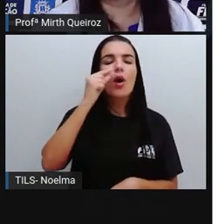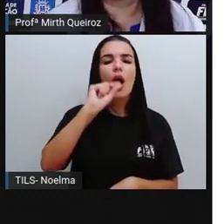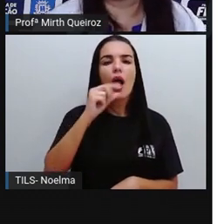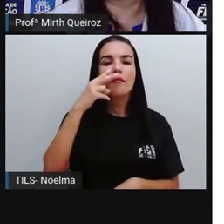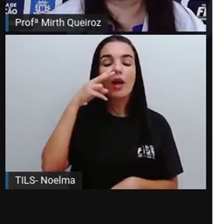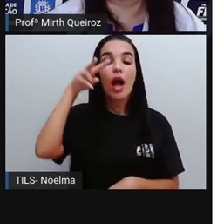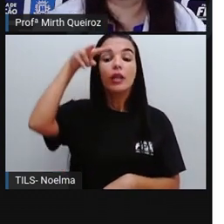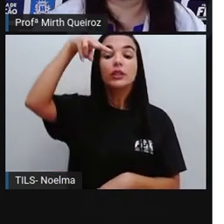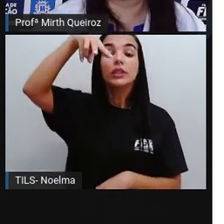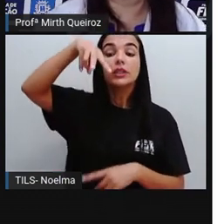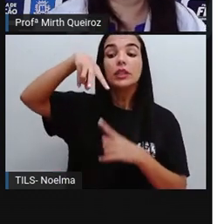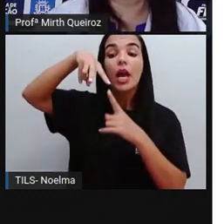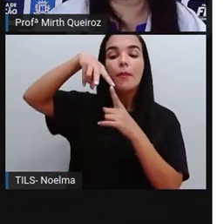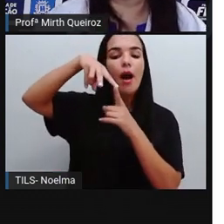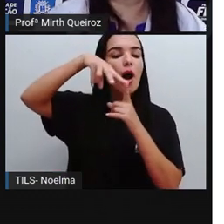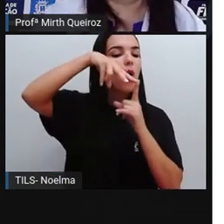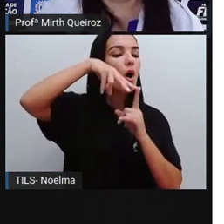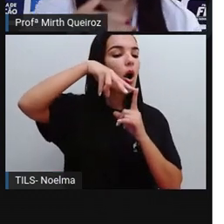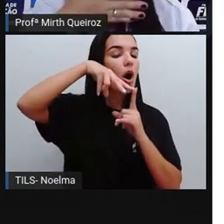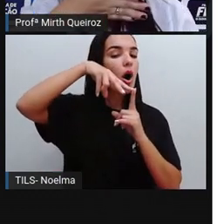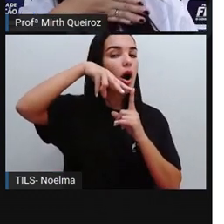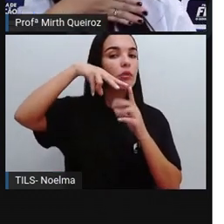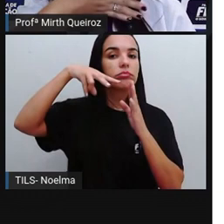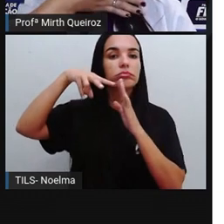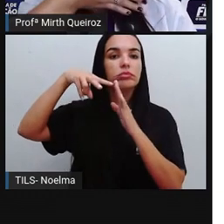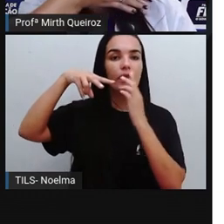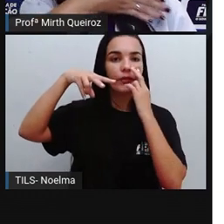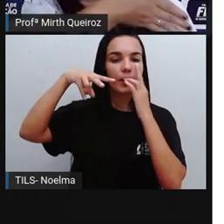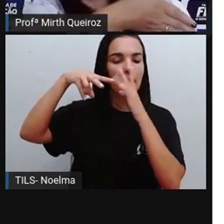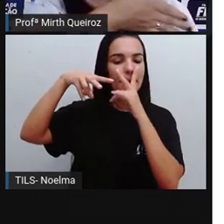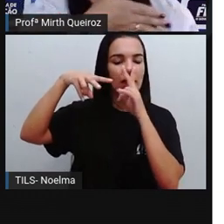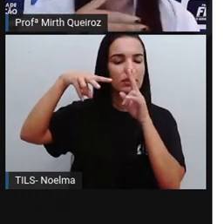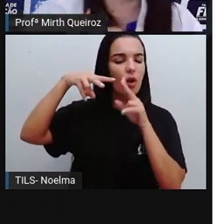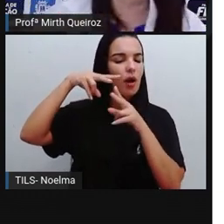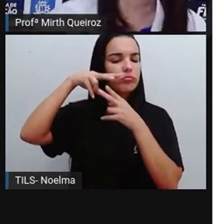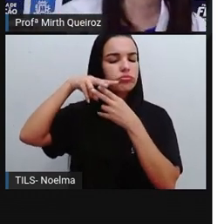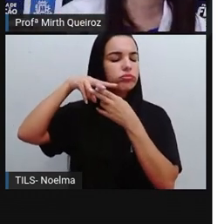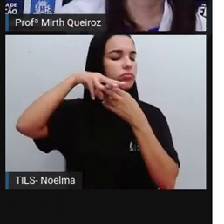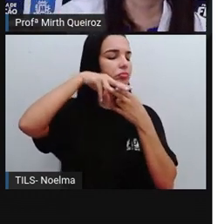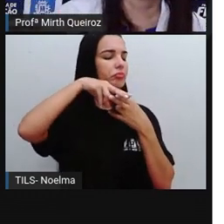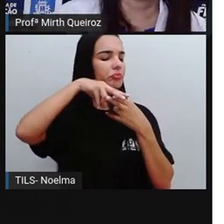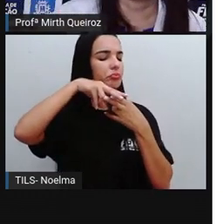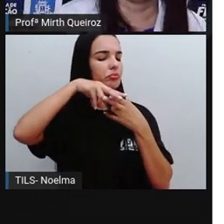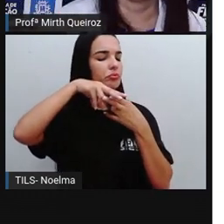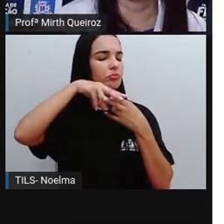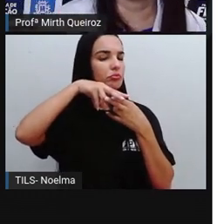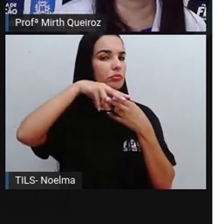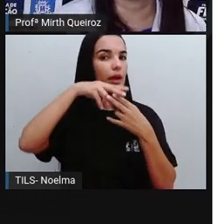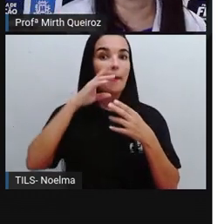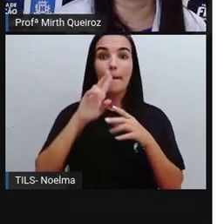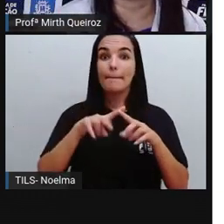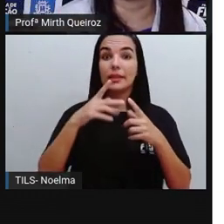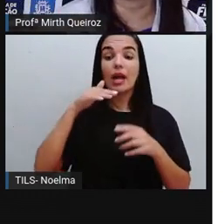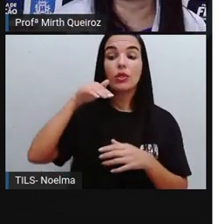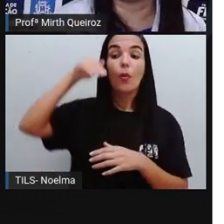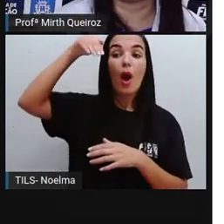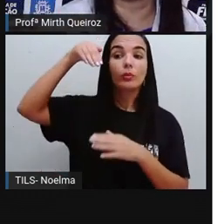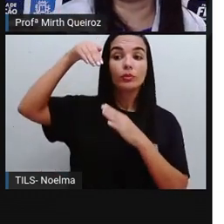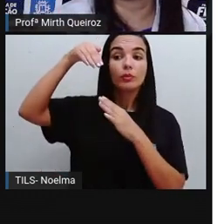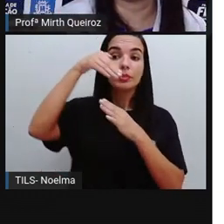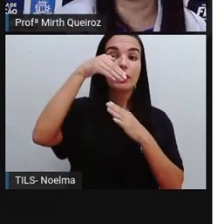como se fosse observado de modo inclinado, assim, certo? E aí nós temos a